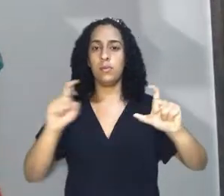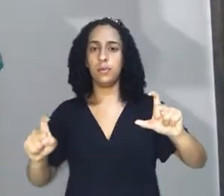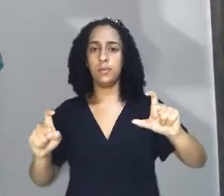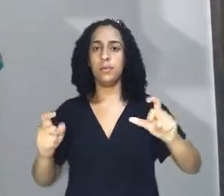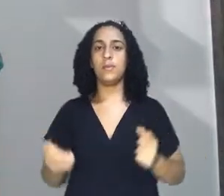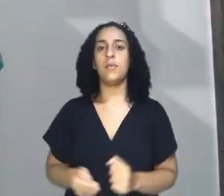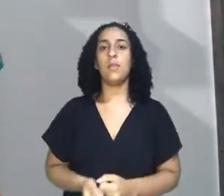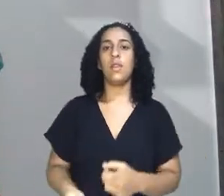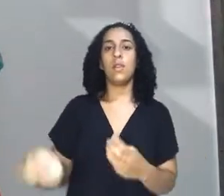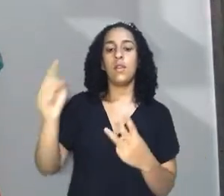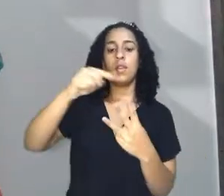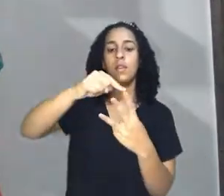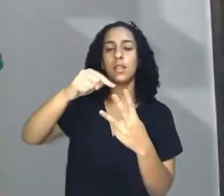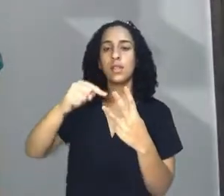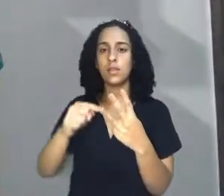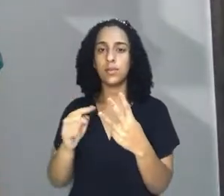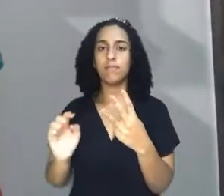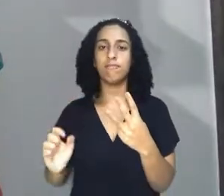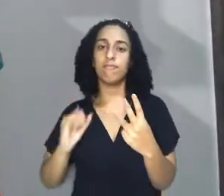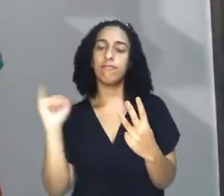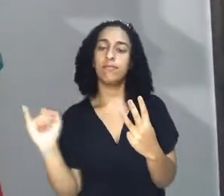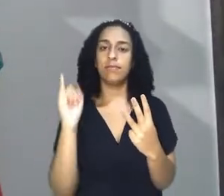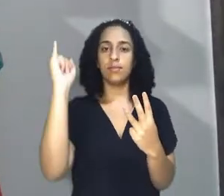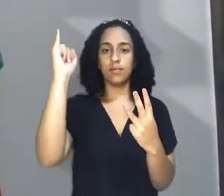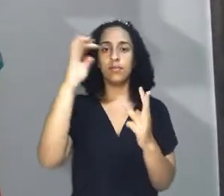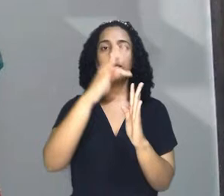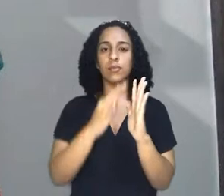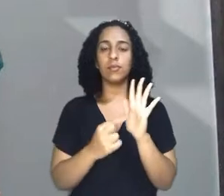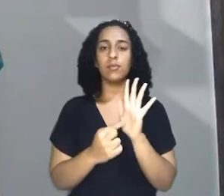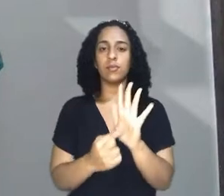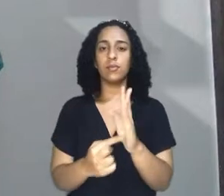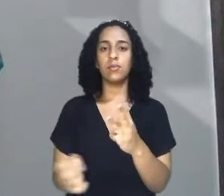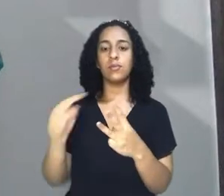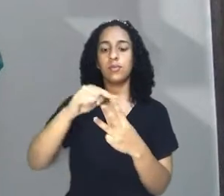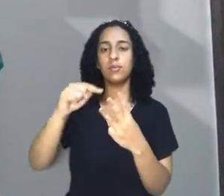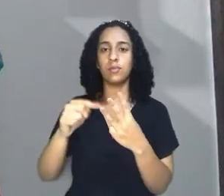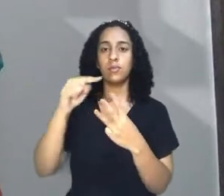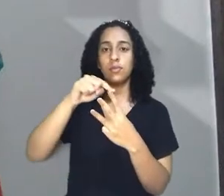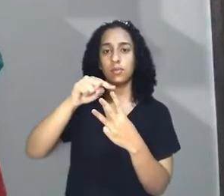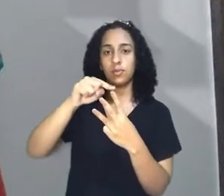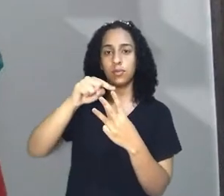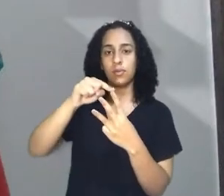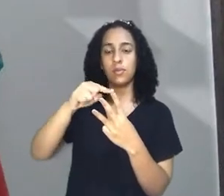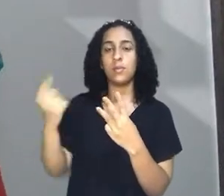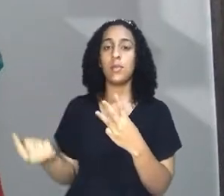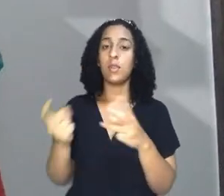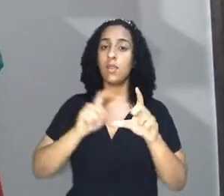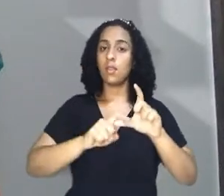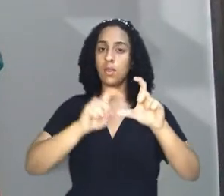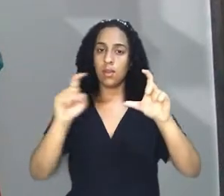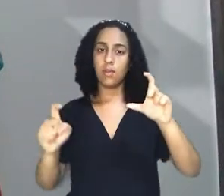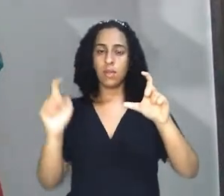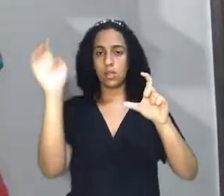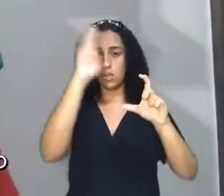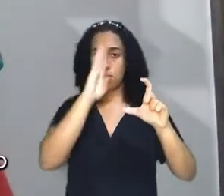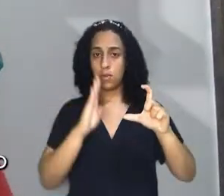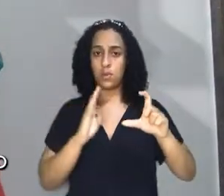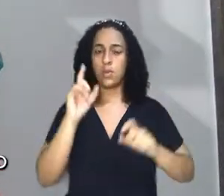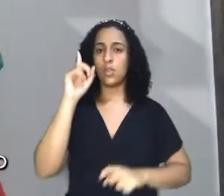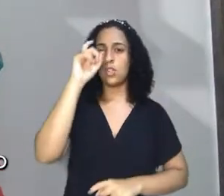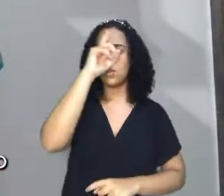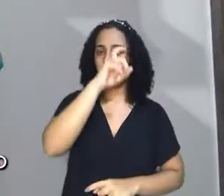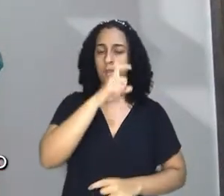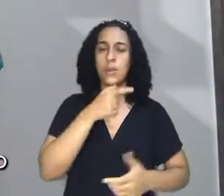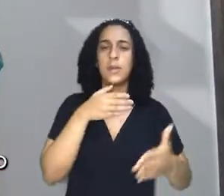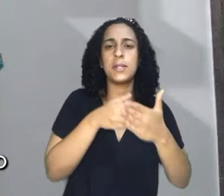temos três tópicos fundamentais que o texto levanta como reflexão. 1. A independência do Brasil é complexa e não